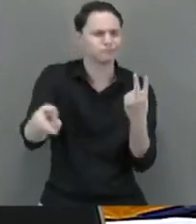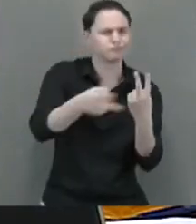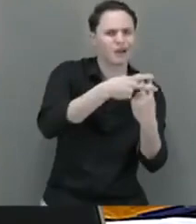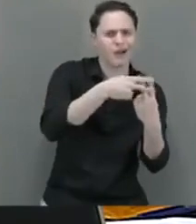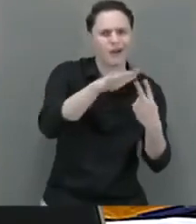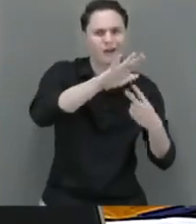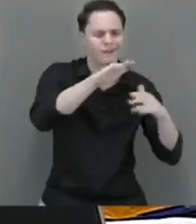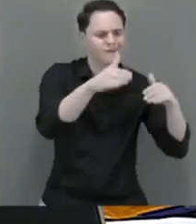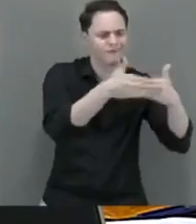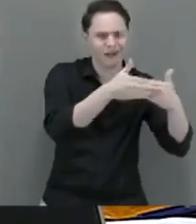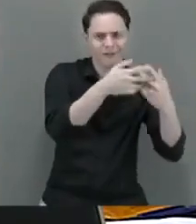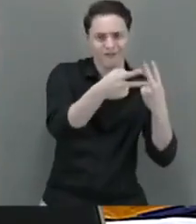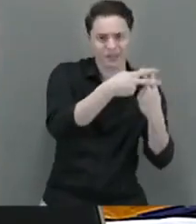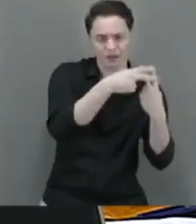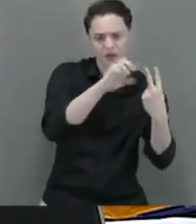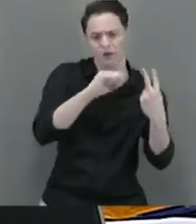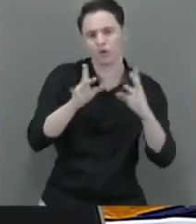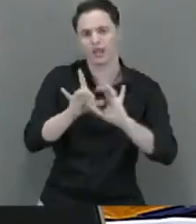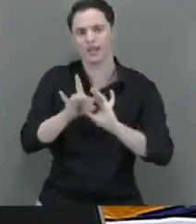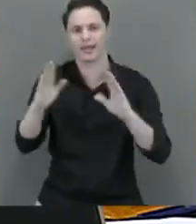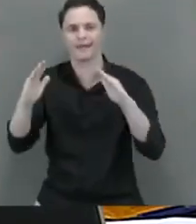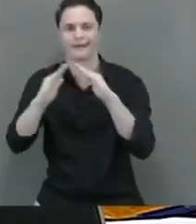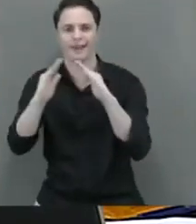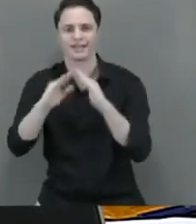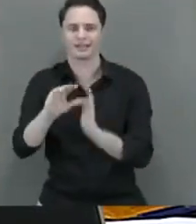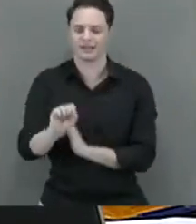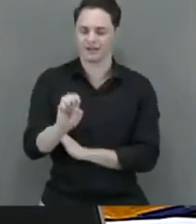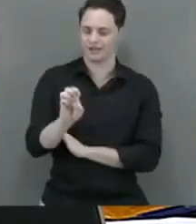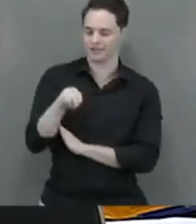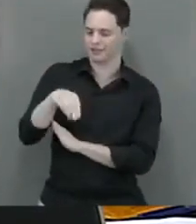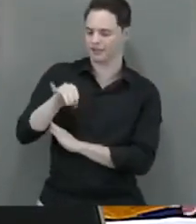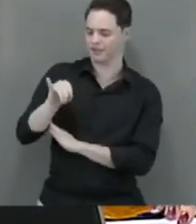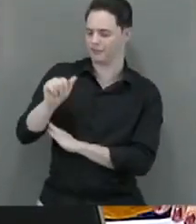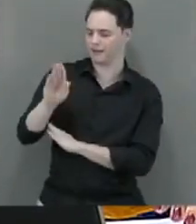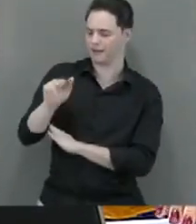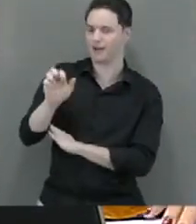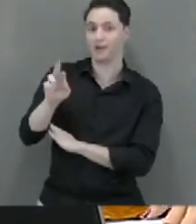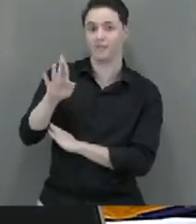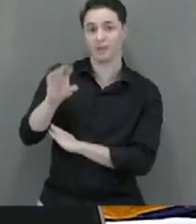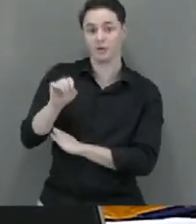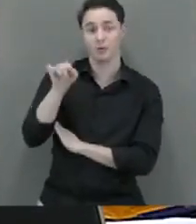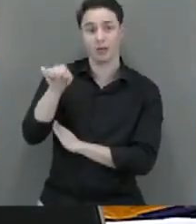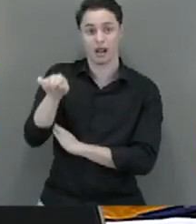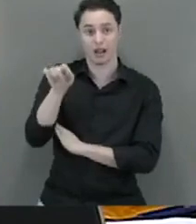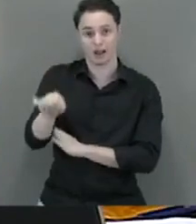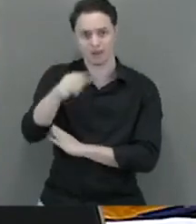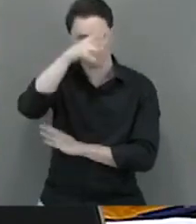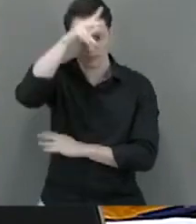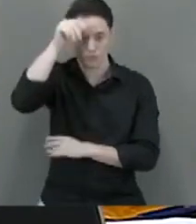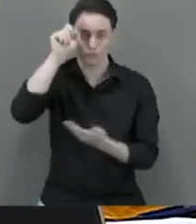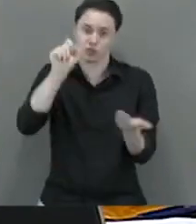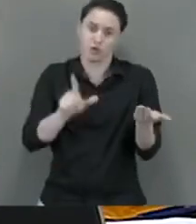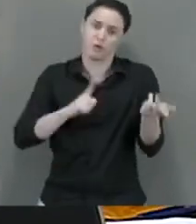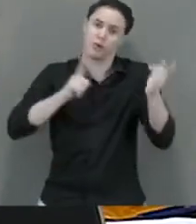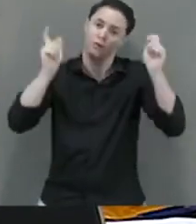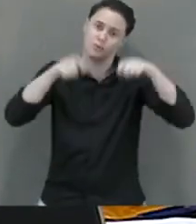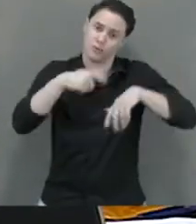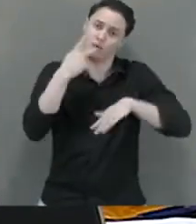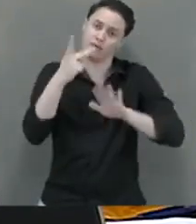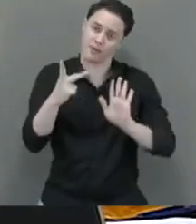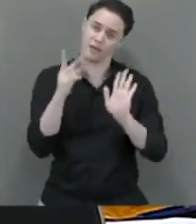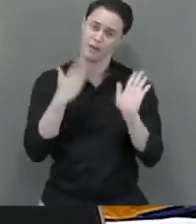fechado quanto do regime semiaberto e aberto, lá no Mato Grosso do Sul. E eu posso dizer de cátedra.